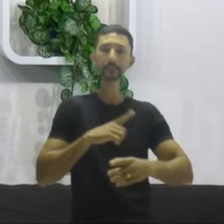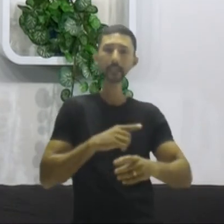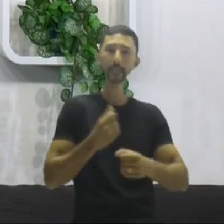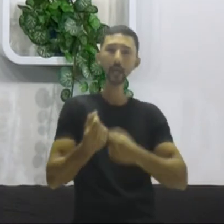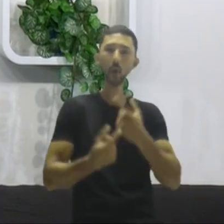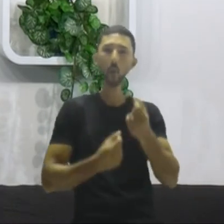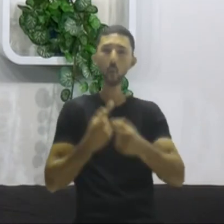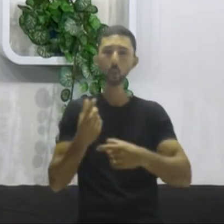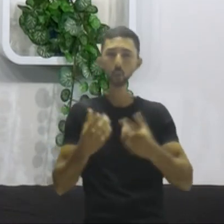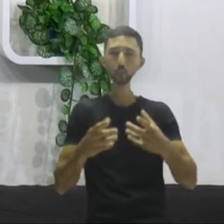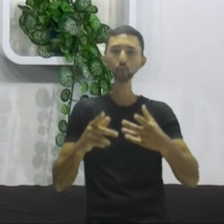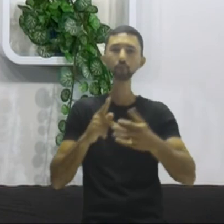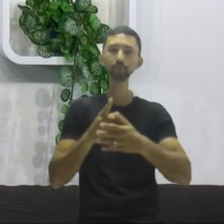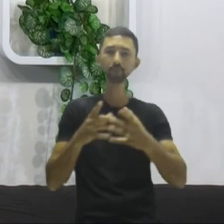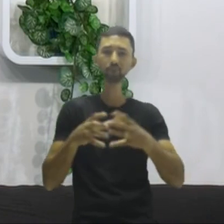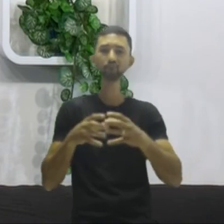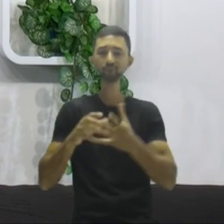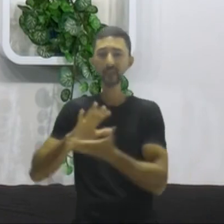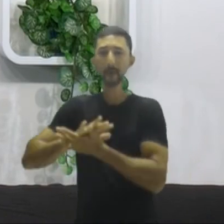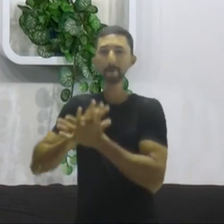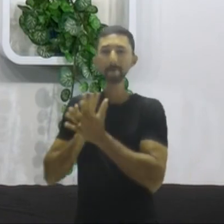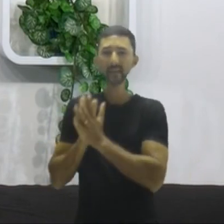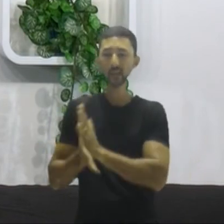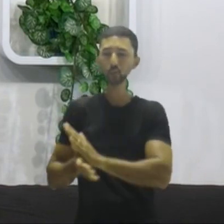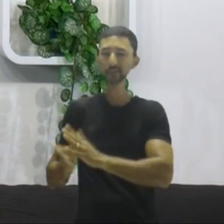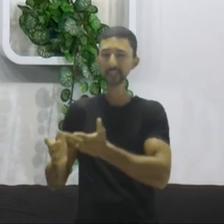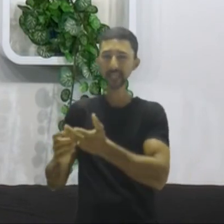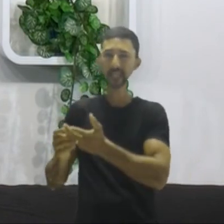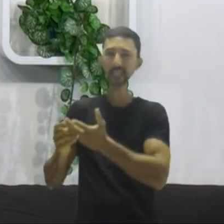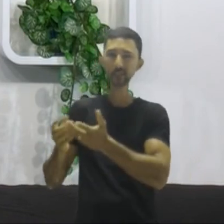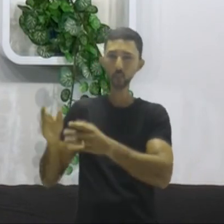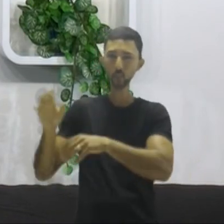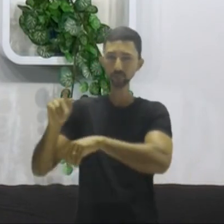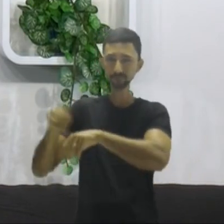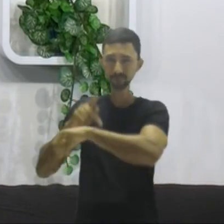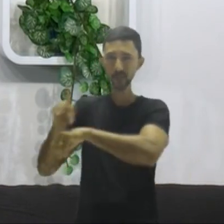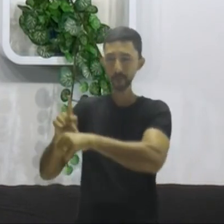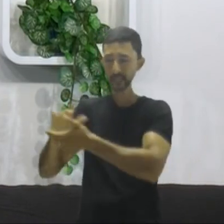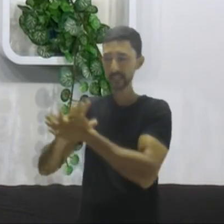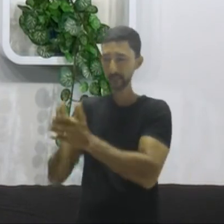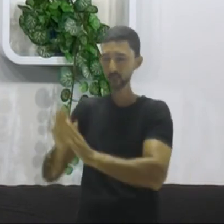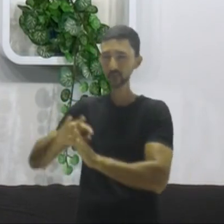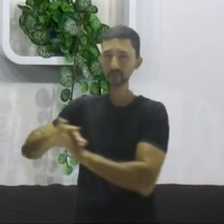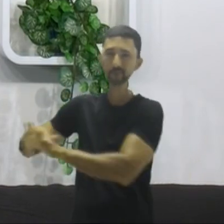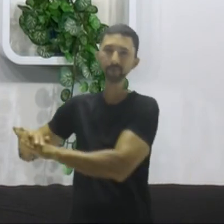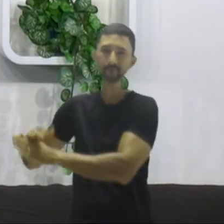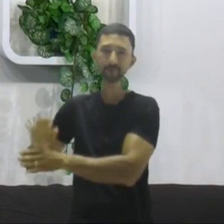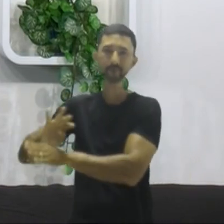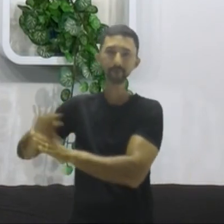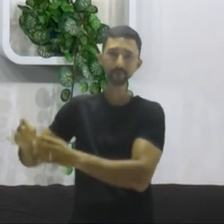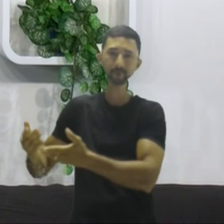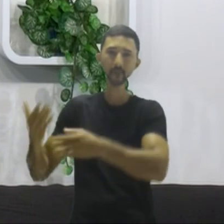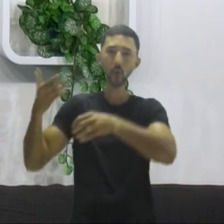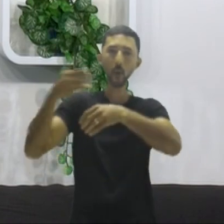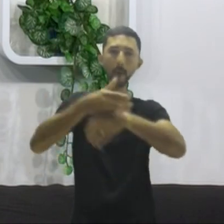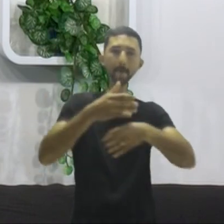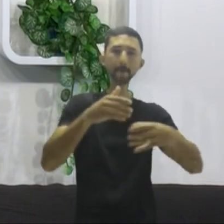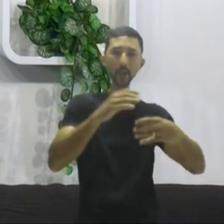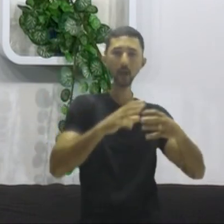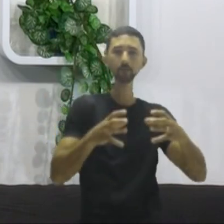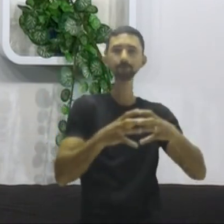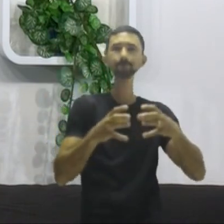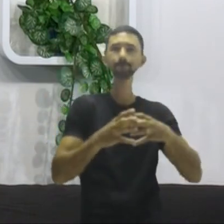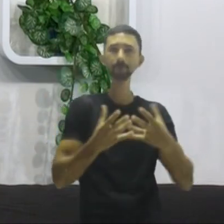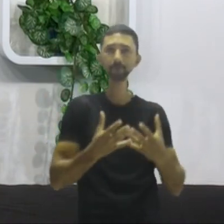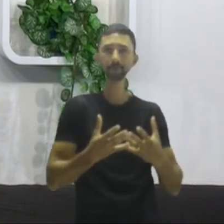sim, na Europa, essa islamofobia que faz com que, sem sombra de dúvidas, a Turquia ainda não entre no bloco europeu.